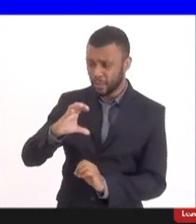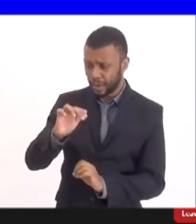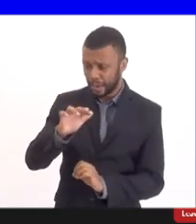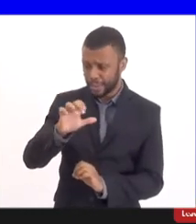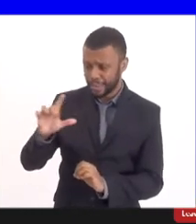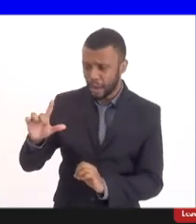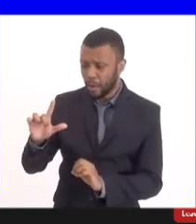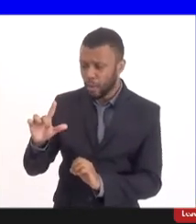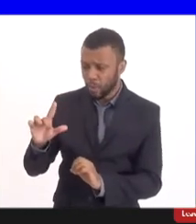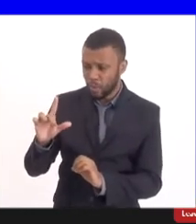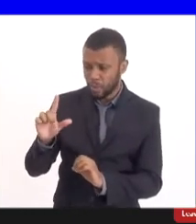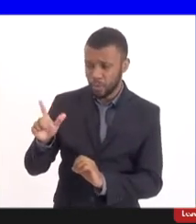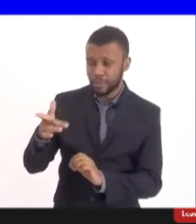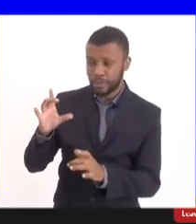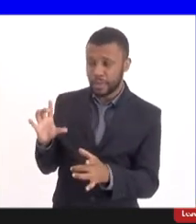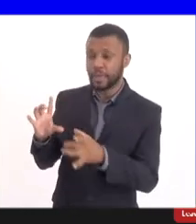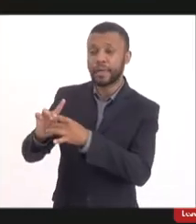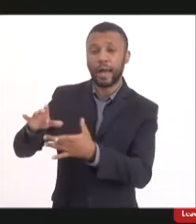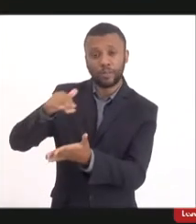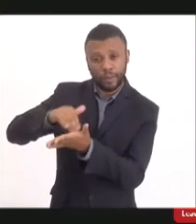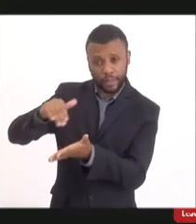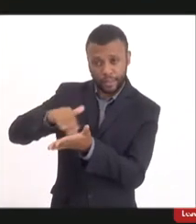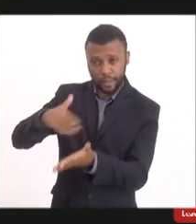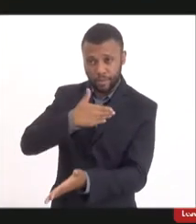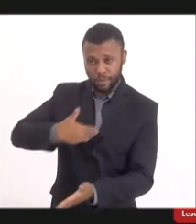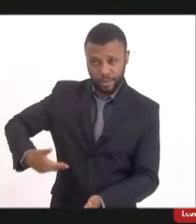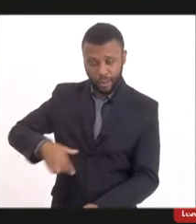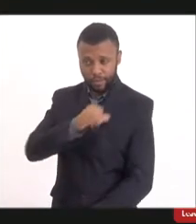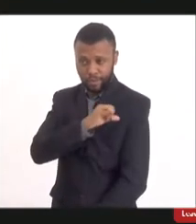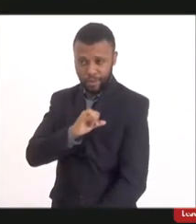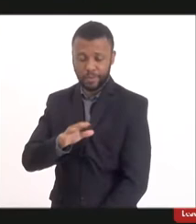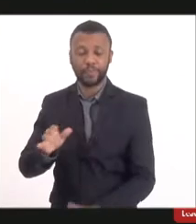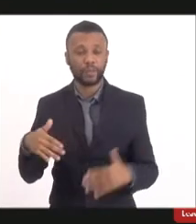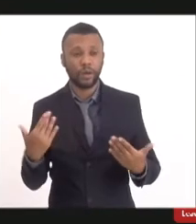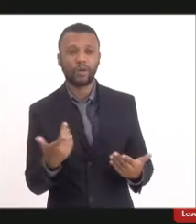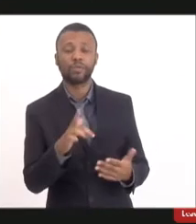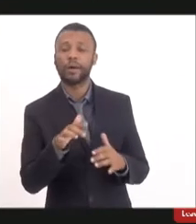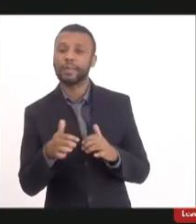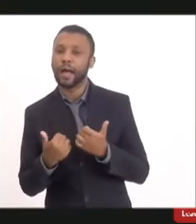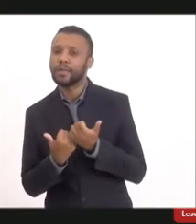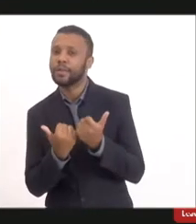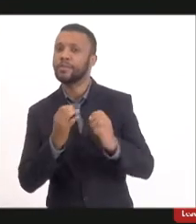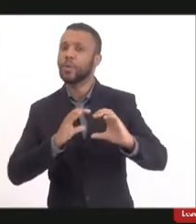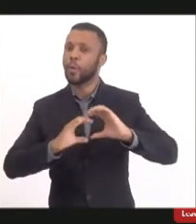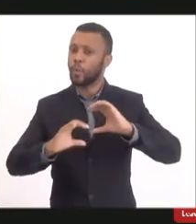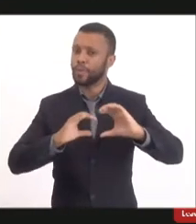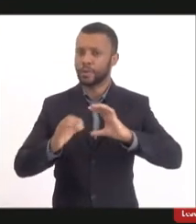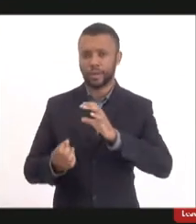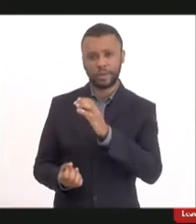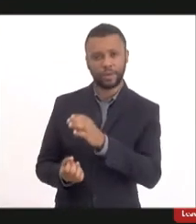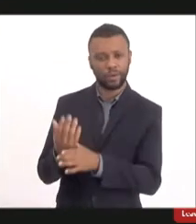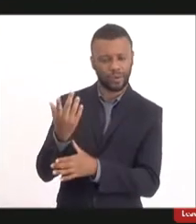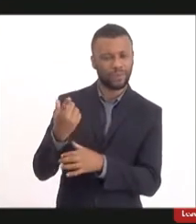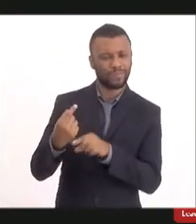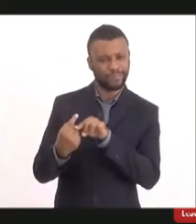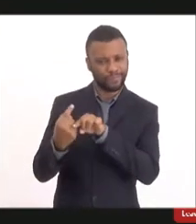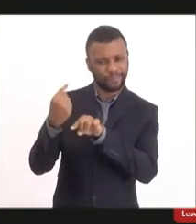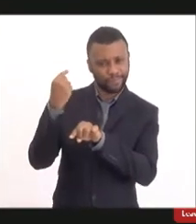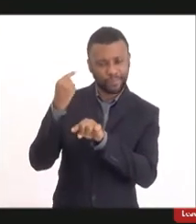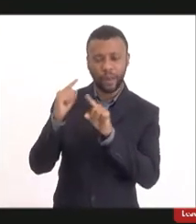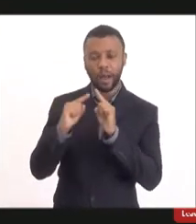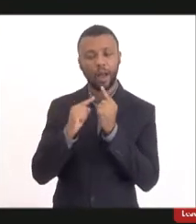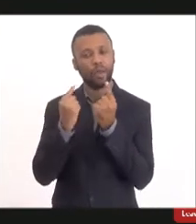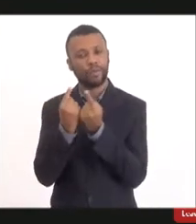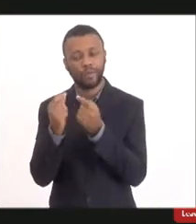parte do Estado da Secretaria. Doutora, a nossa assessoria de comunicação, ela criou, acho que na última audiência que nós participamos com